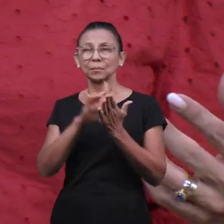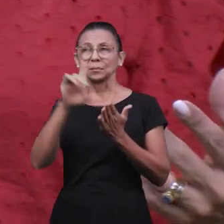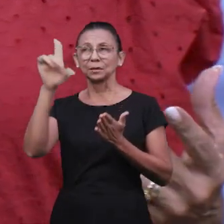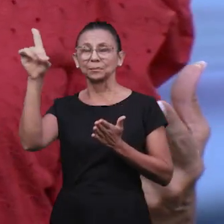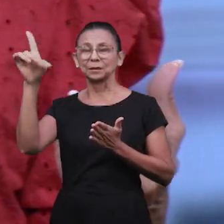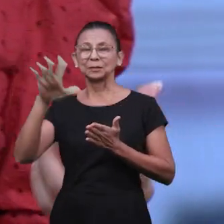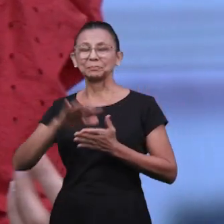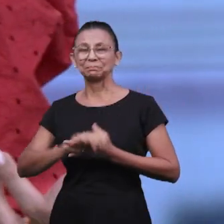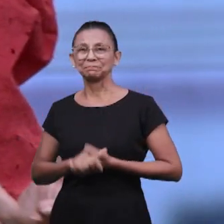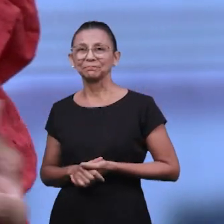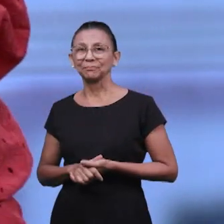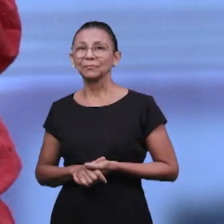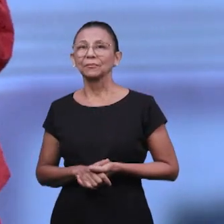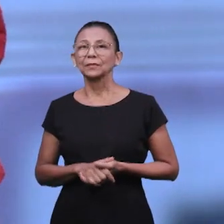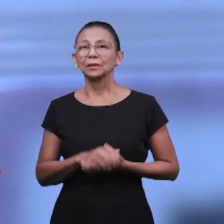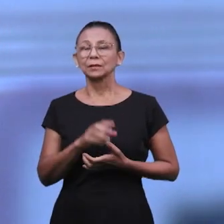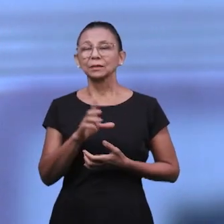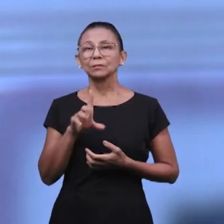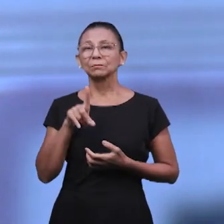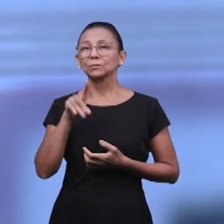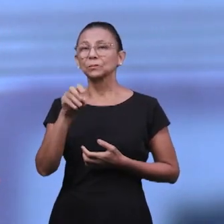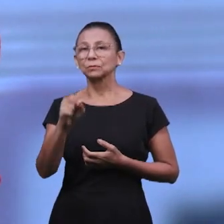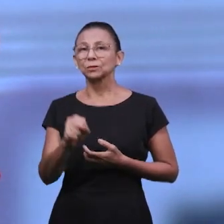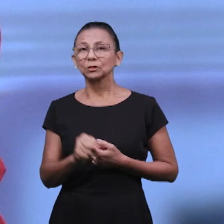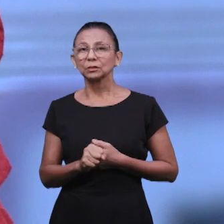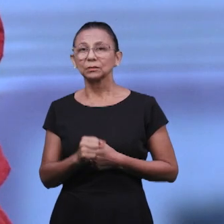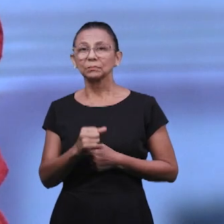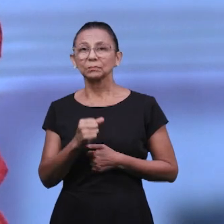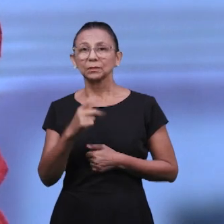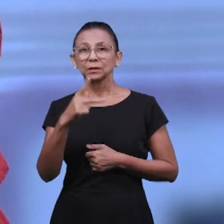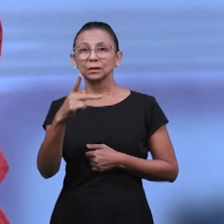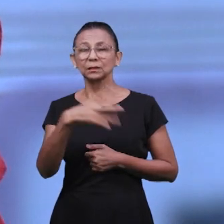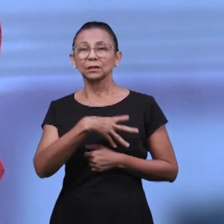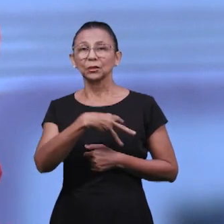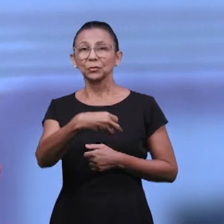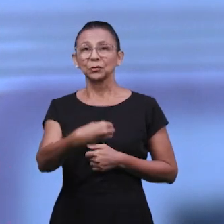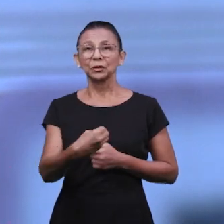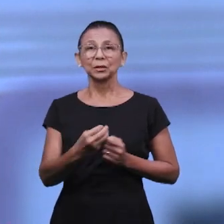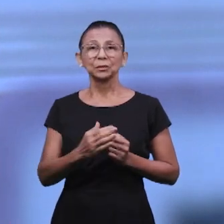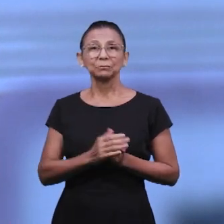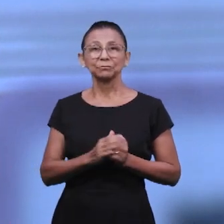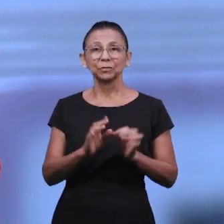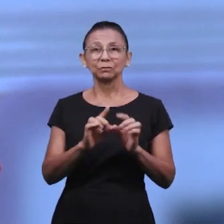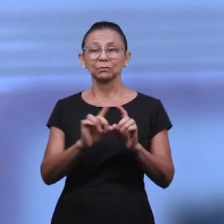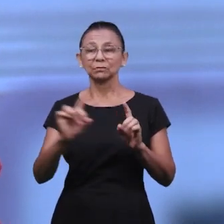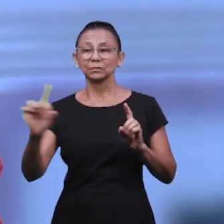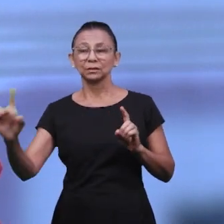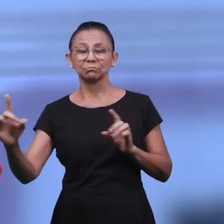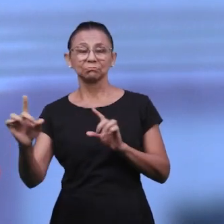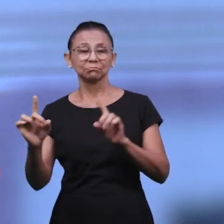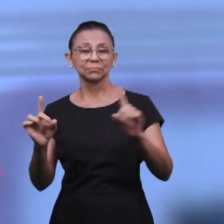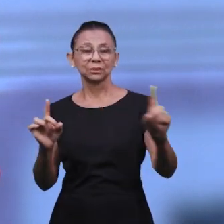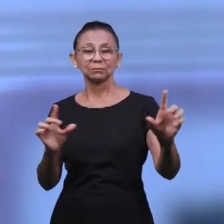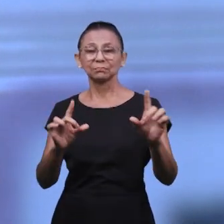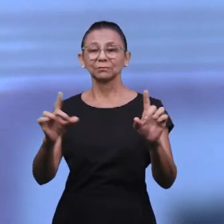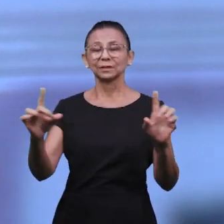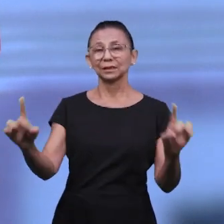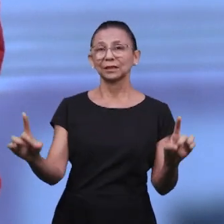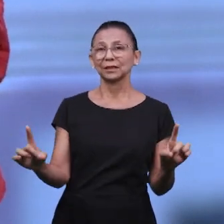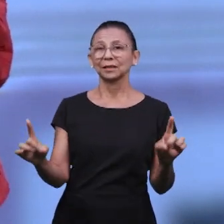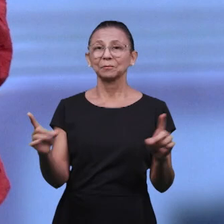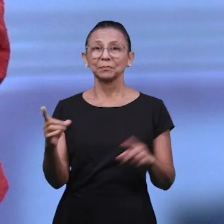Quando o menino for desmamado, ele sairá de perto da mãe. Estamos preparando os nossos filhos para fazer